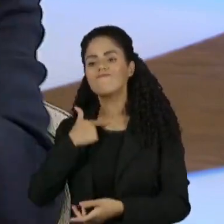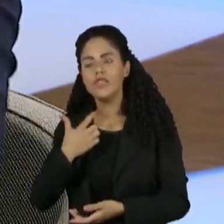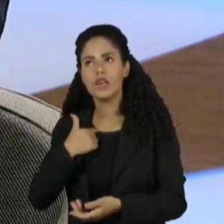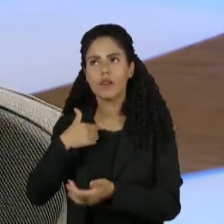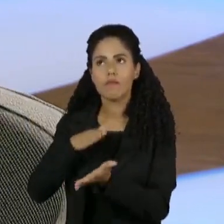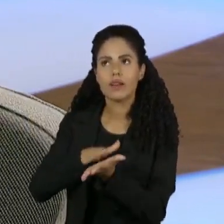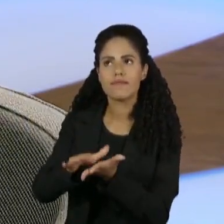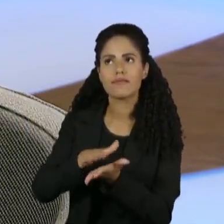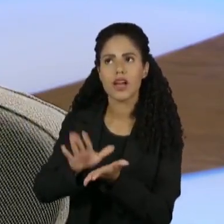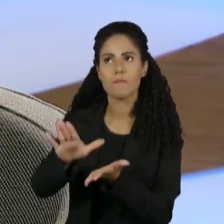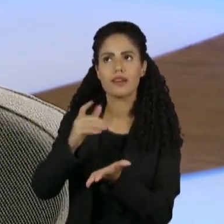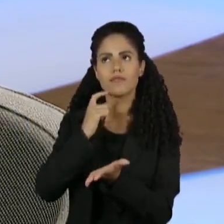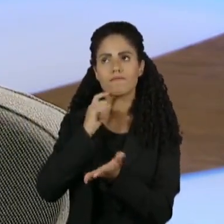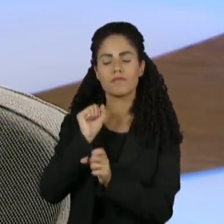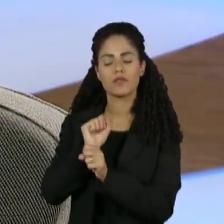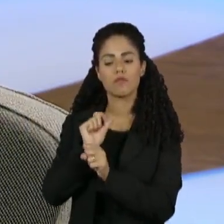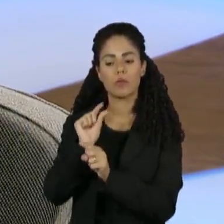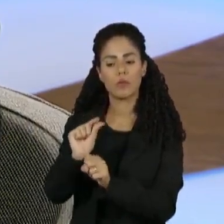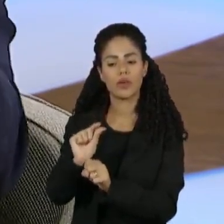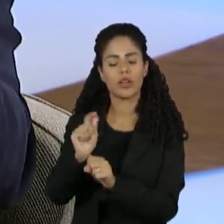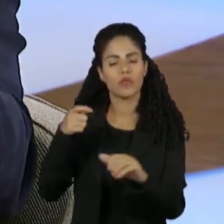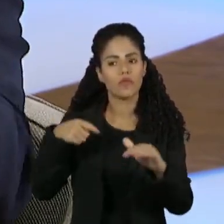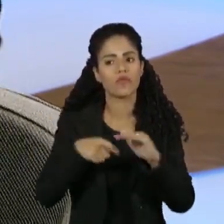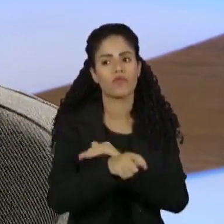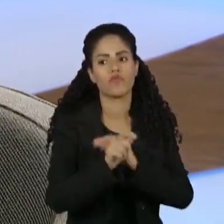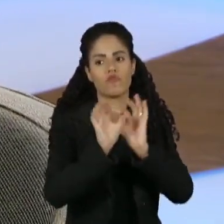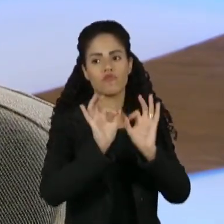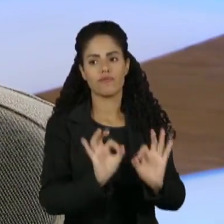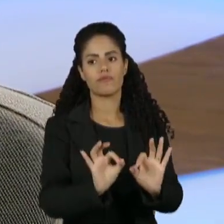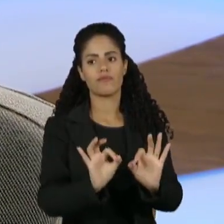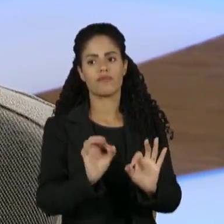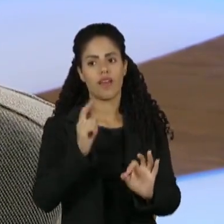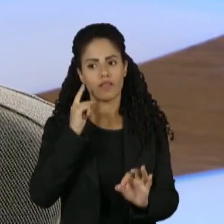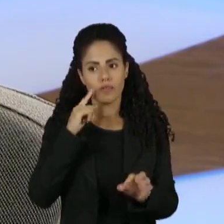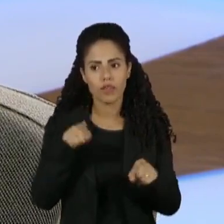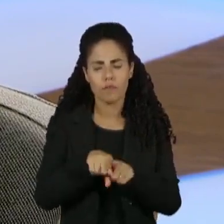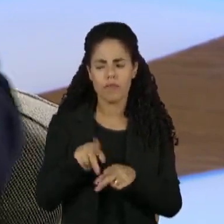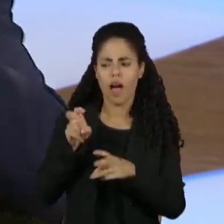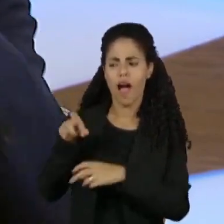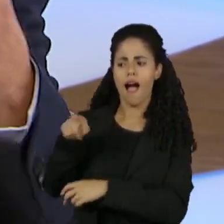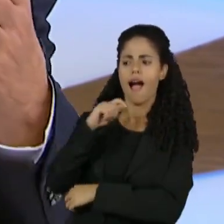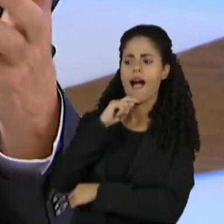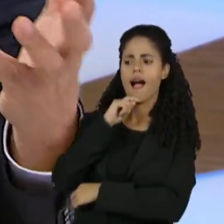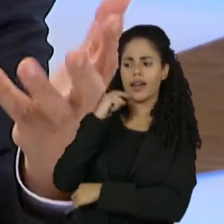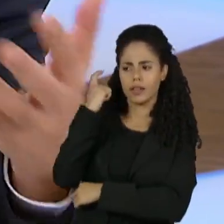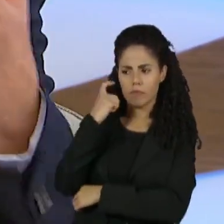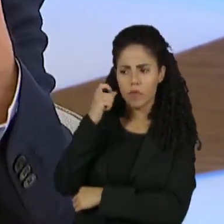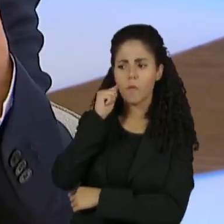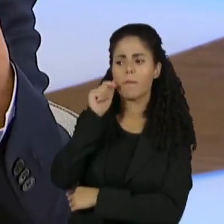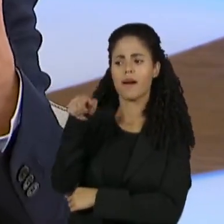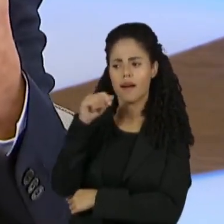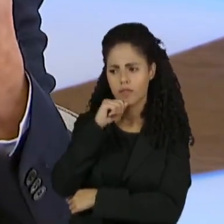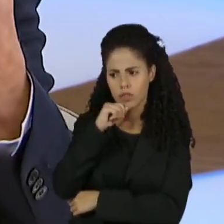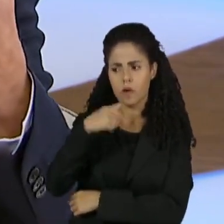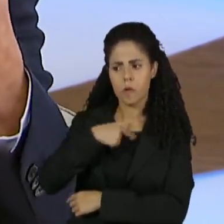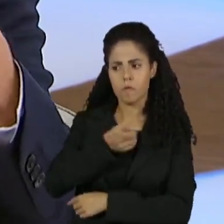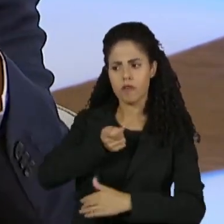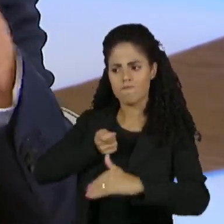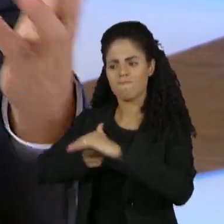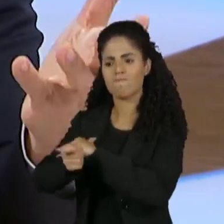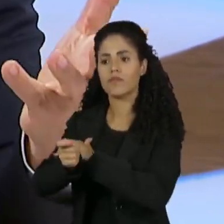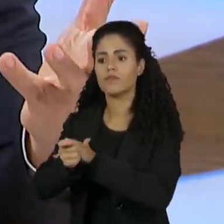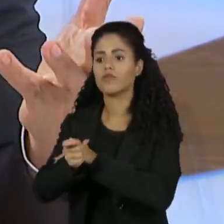gastar. E confiança do investidor, que vendo que há consumo, vai investir para crescer. Se não há confiança de um ou de outro,